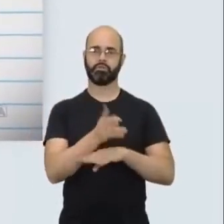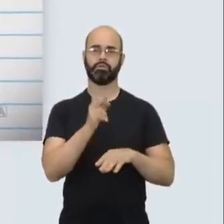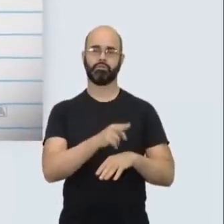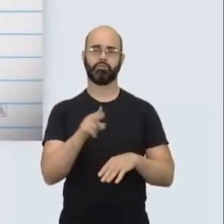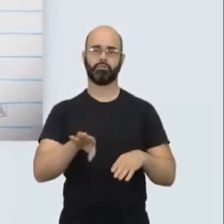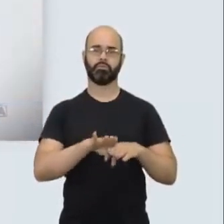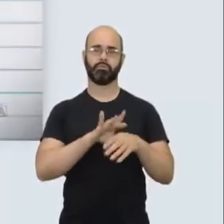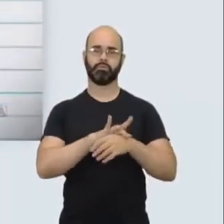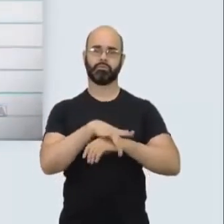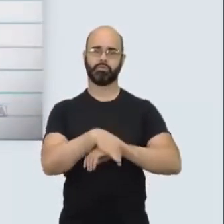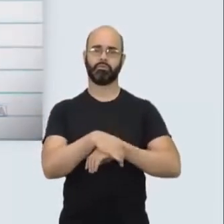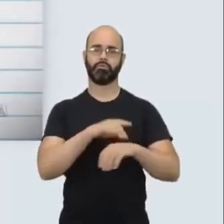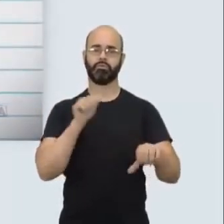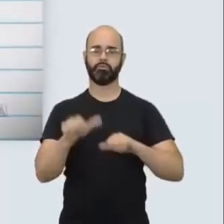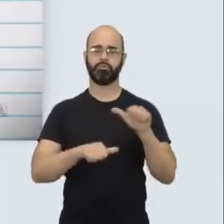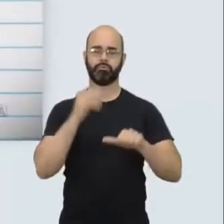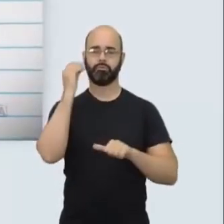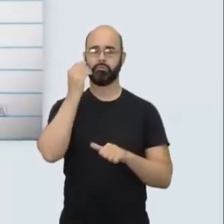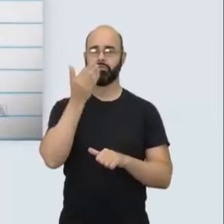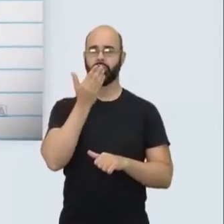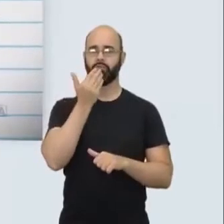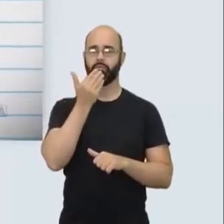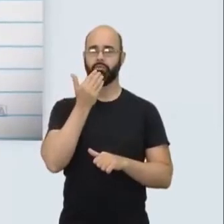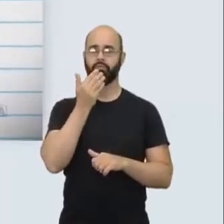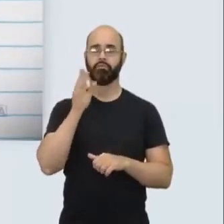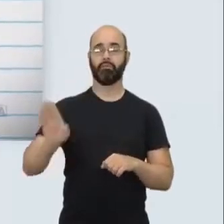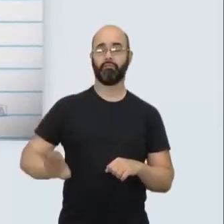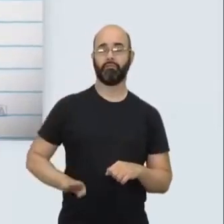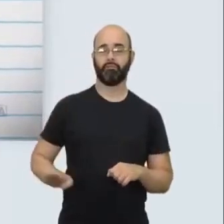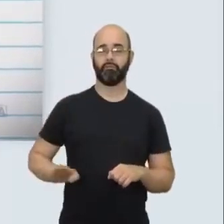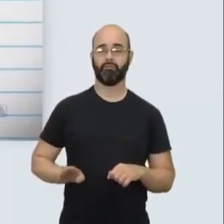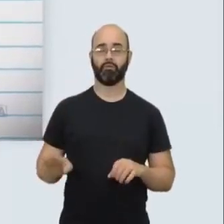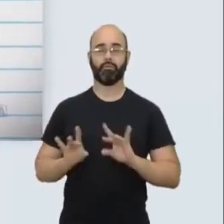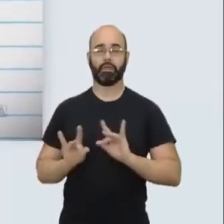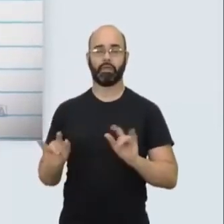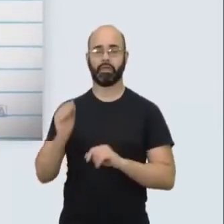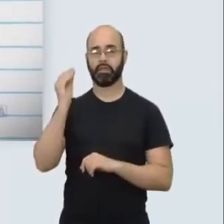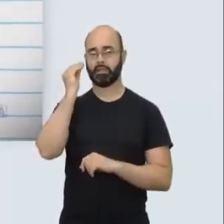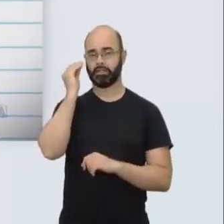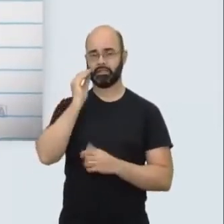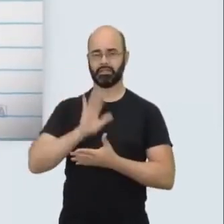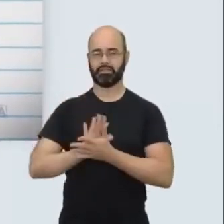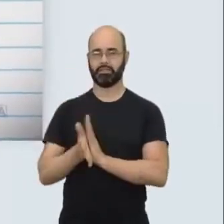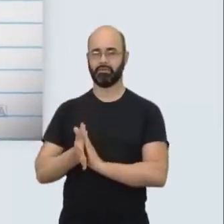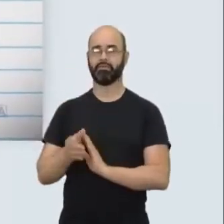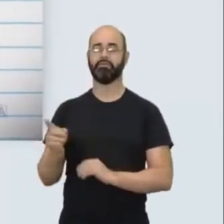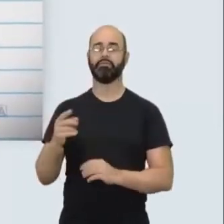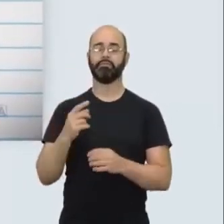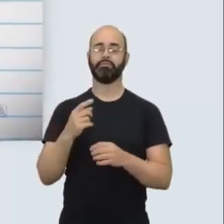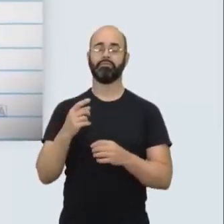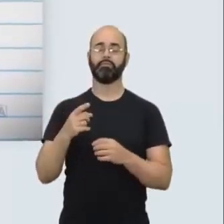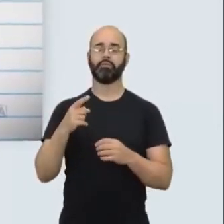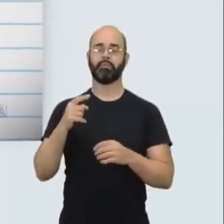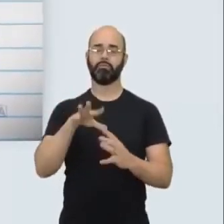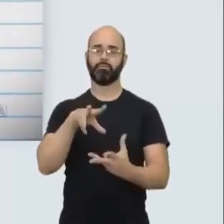esse cenário. Acabar com a fome é apenas o segundo passo rumo a um mundo mais justo. Os outros objetivos também